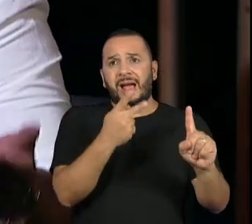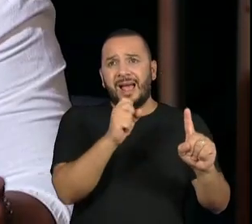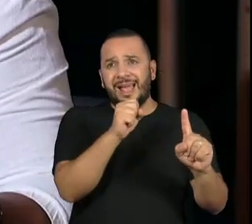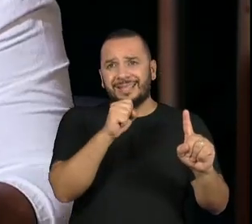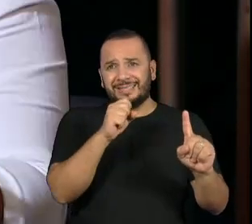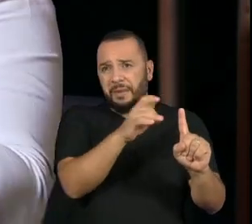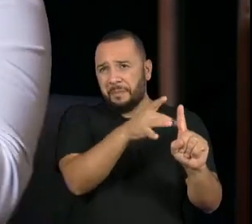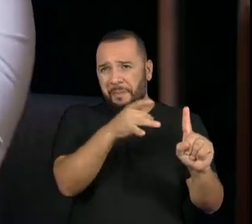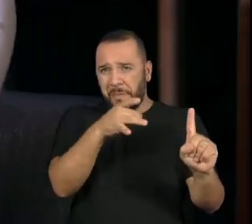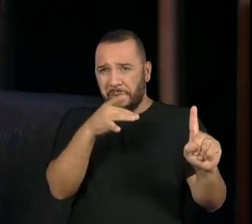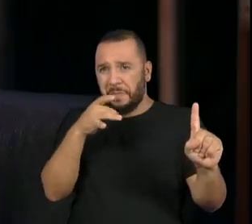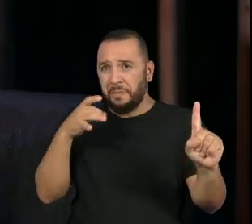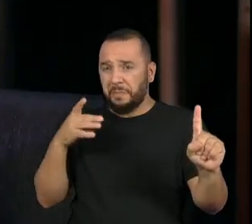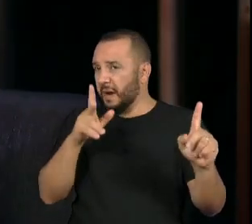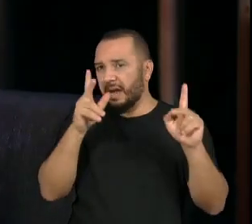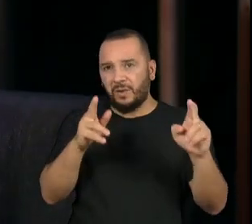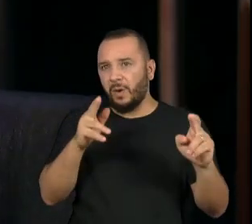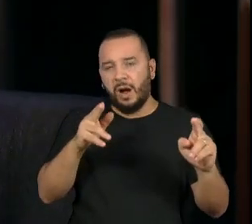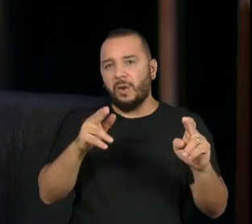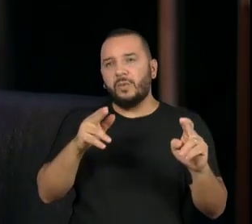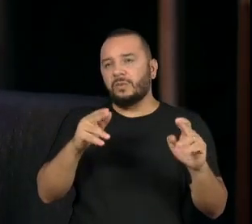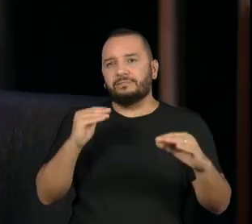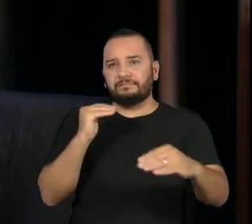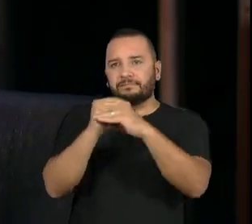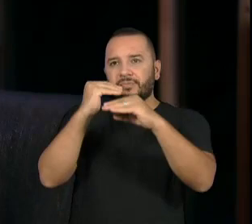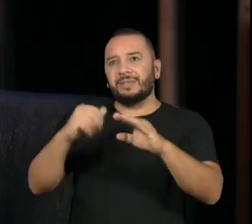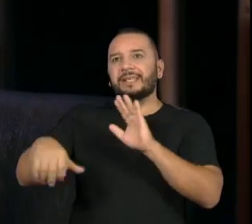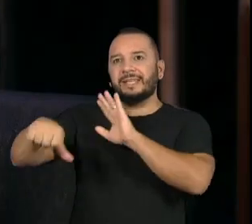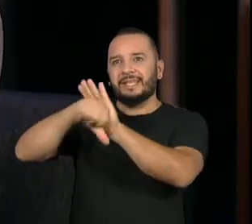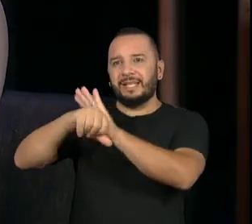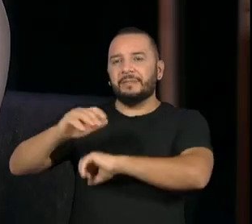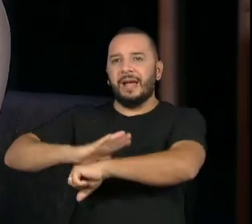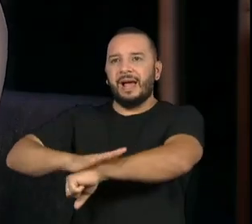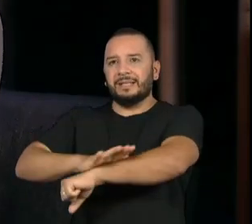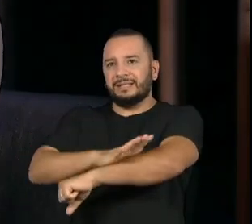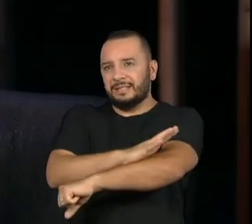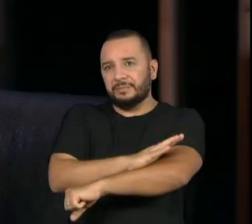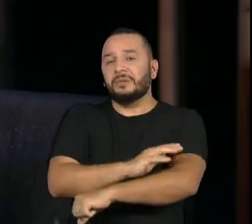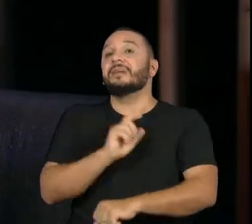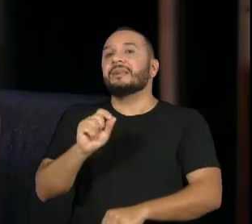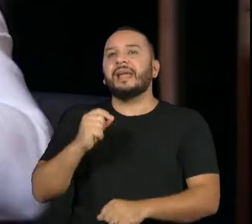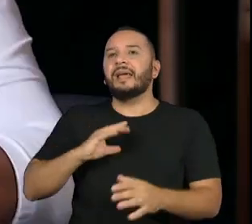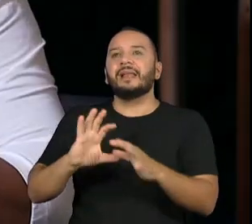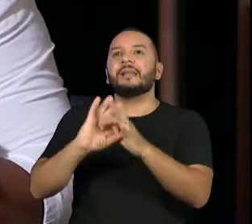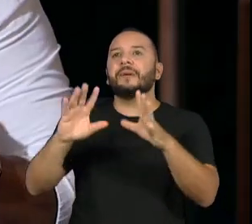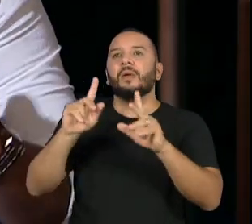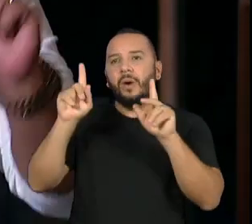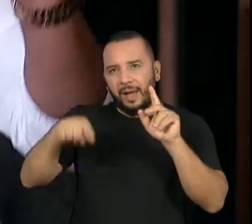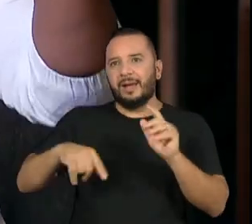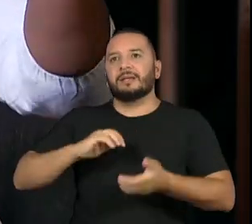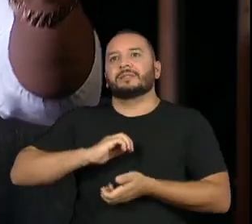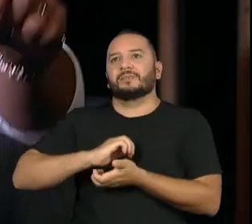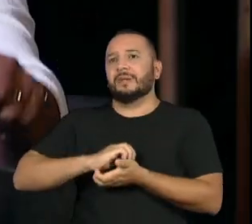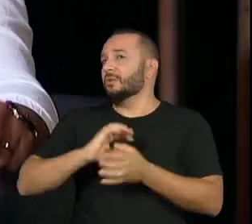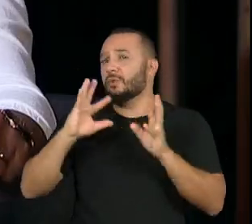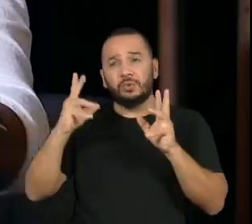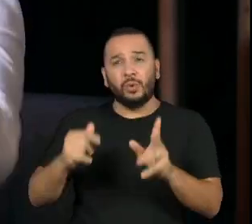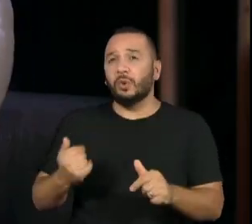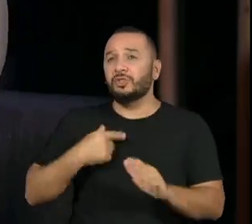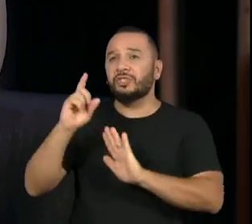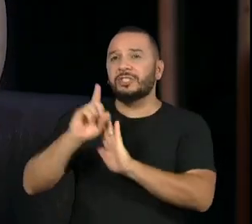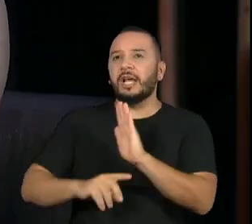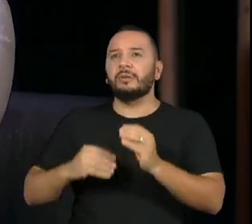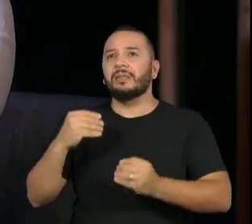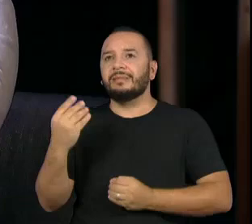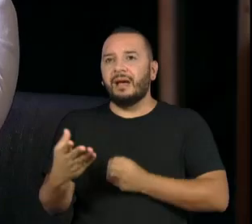equiparada ao crime de racismo. Quem deu? O Supremo. Note que todos os direitos